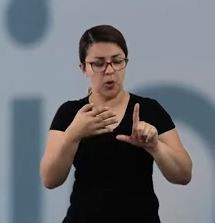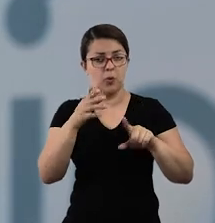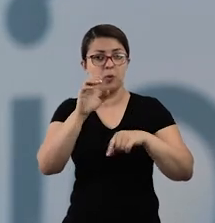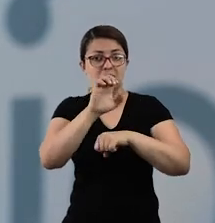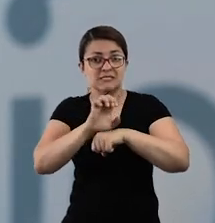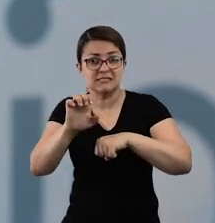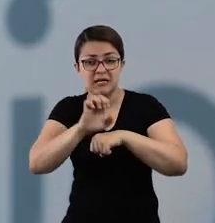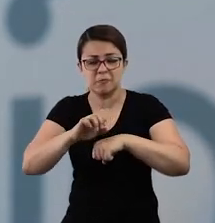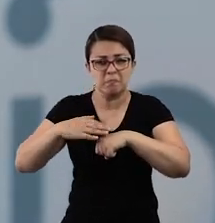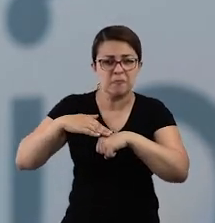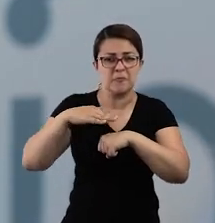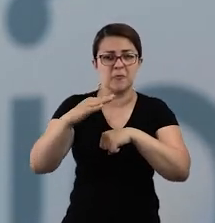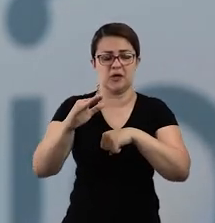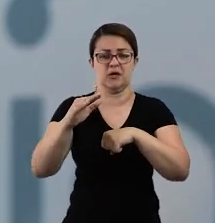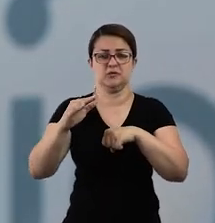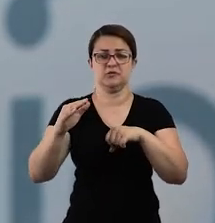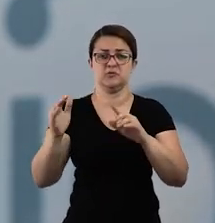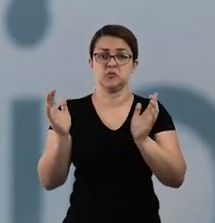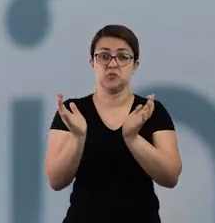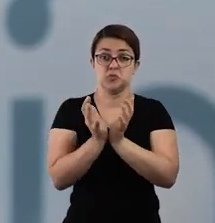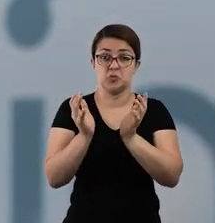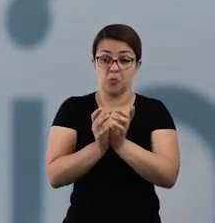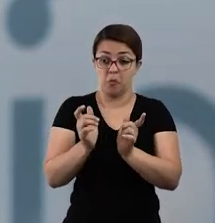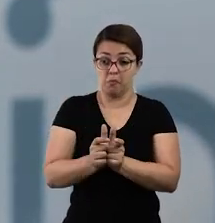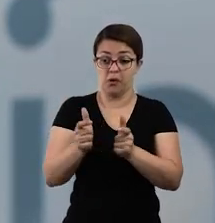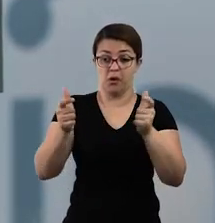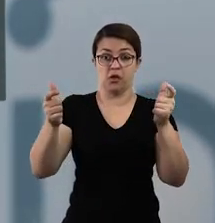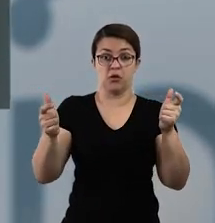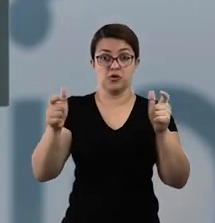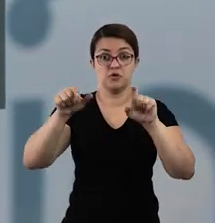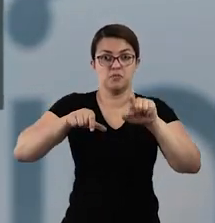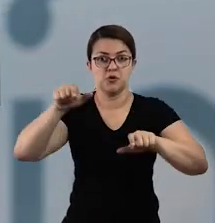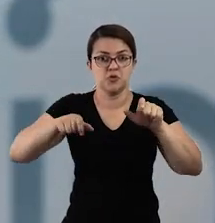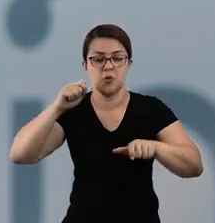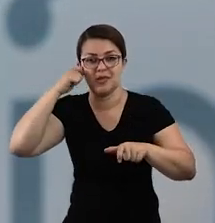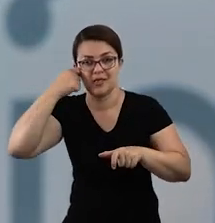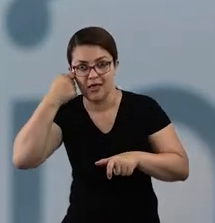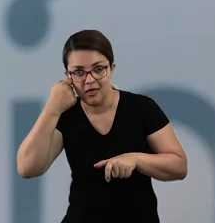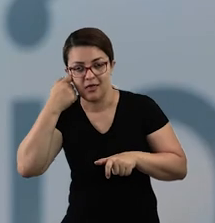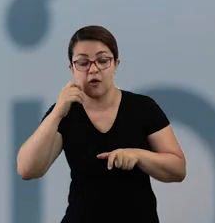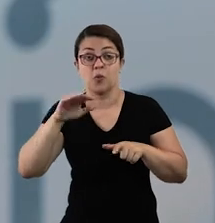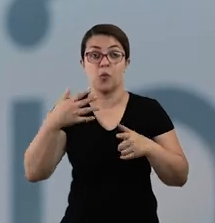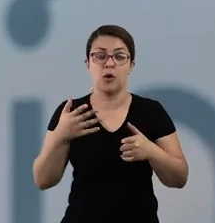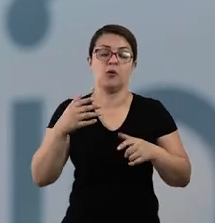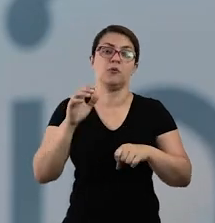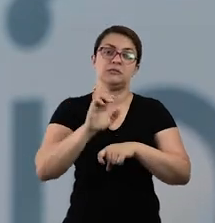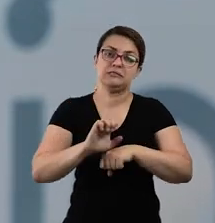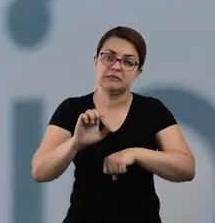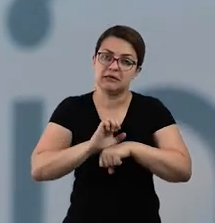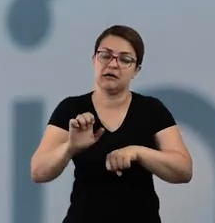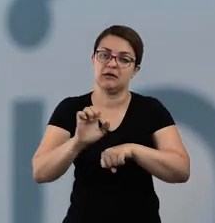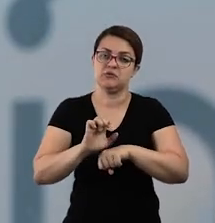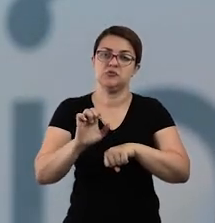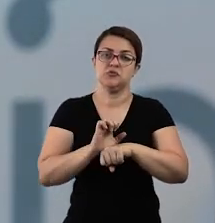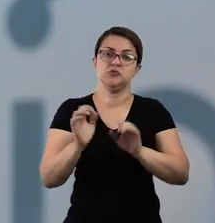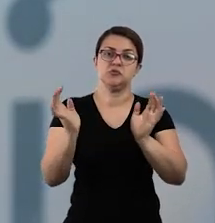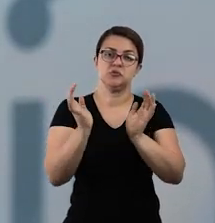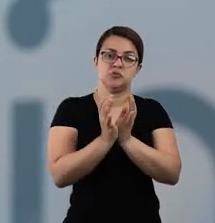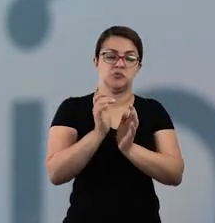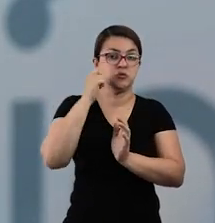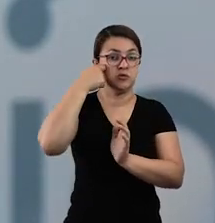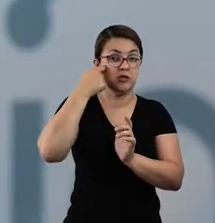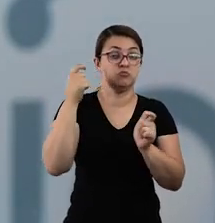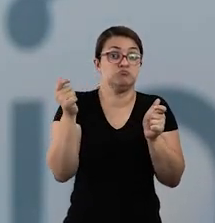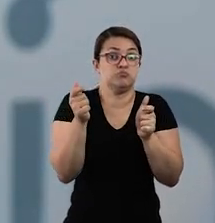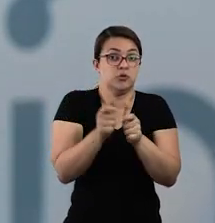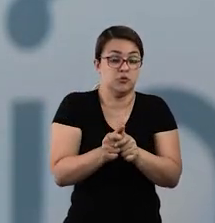estado que tinha maior concentração? Quais os estados que tinham menor concentração, né? Lembrando que no